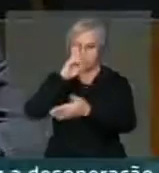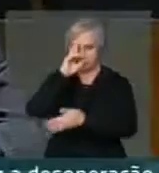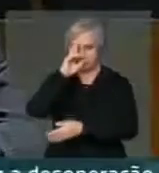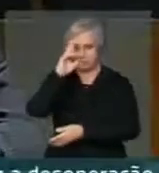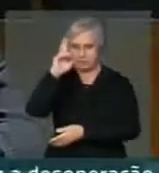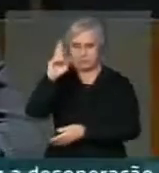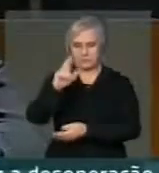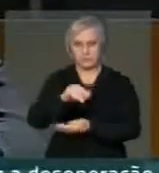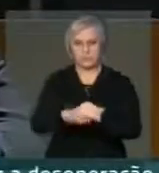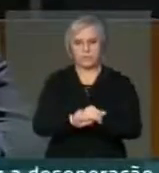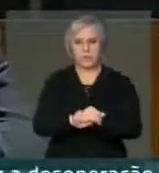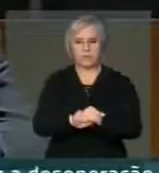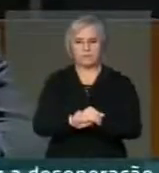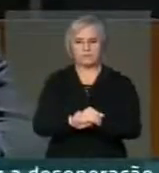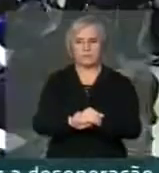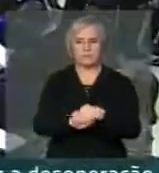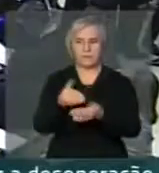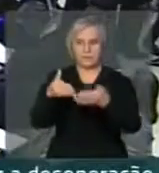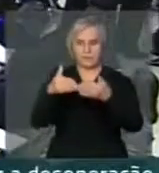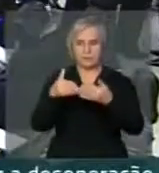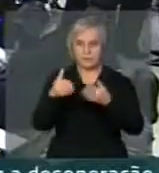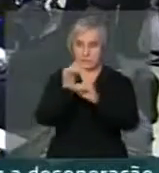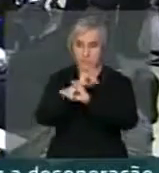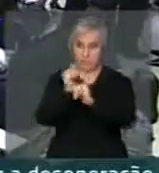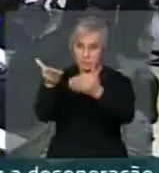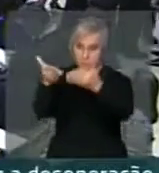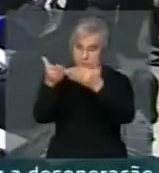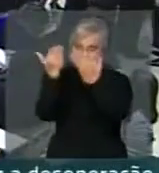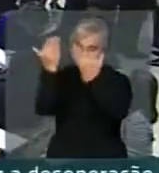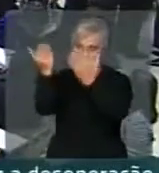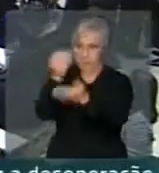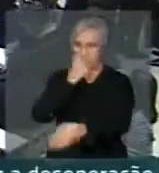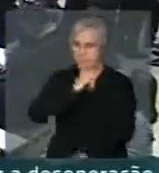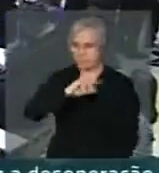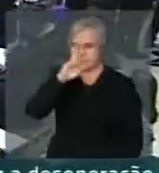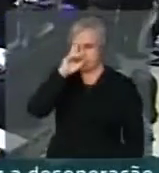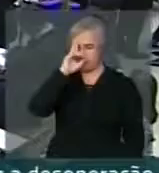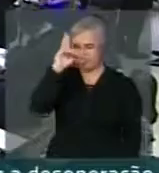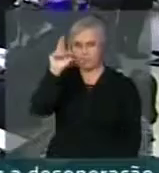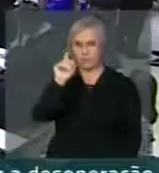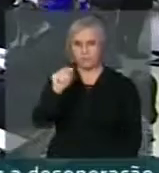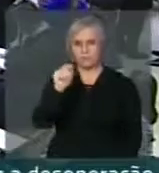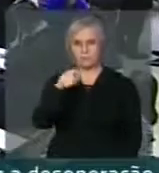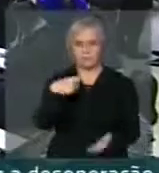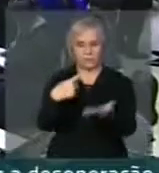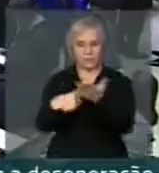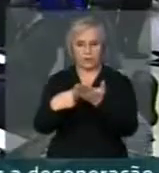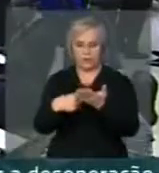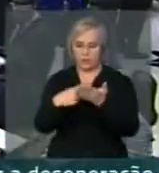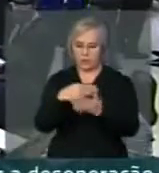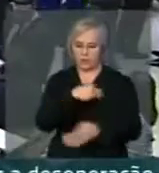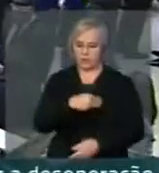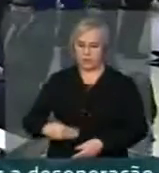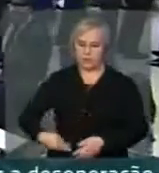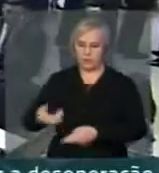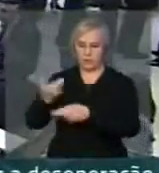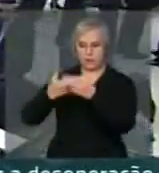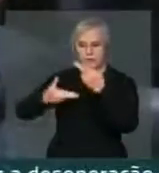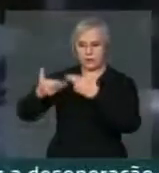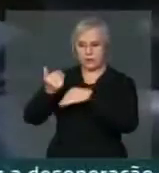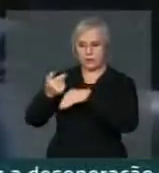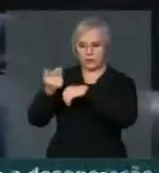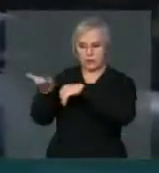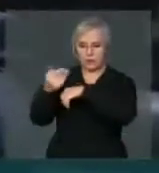Só para concluir, Sr. Presidente, o pedido de público a V. Exª, que é exatamente a convocação do Ministro das Relações Exteriores